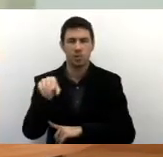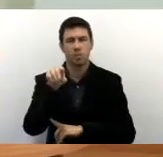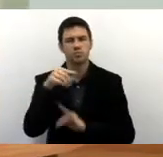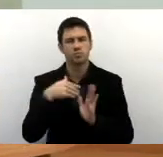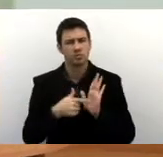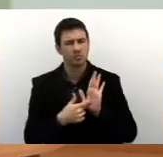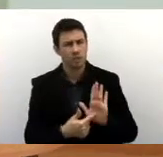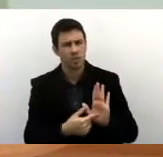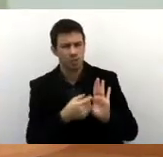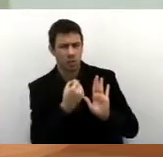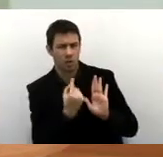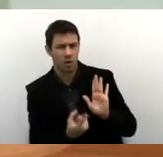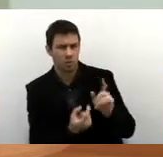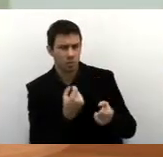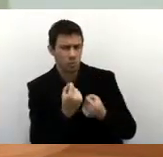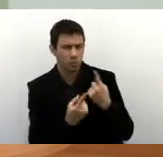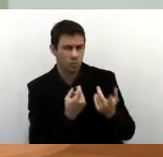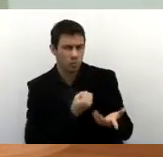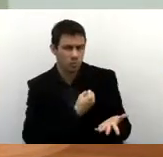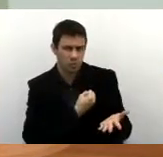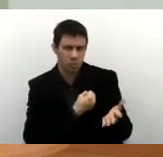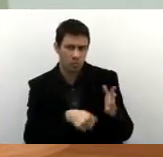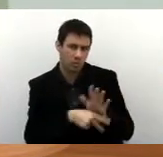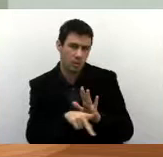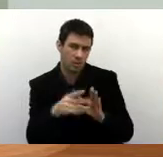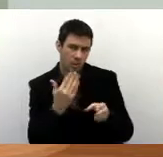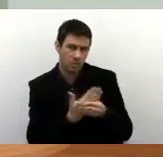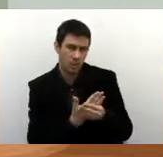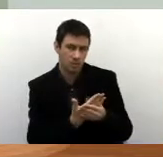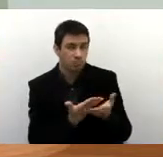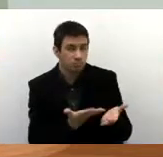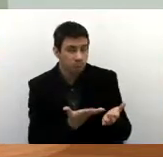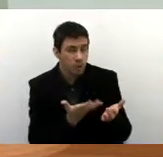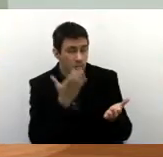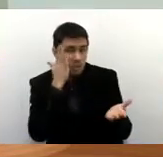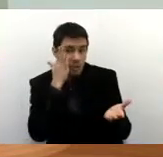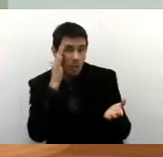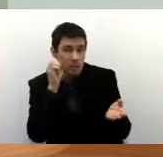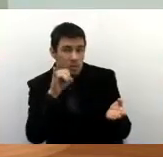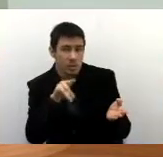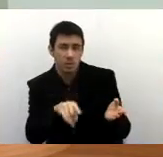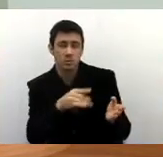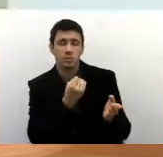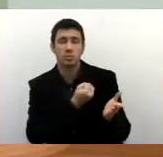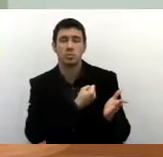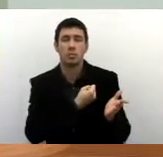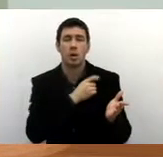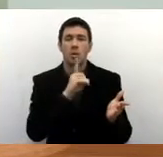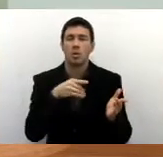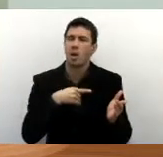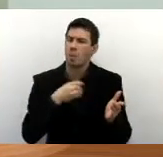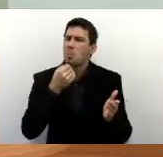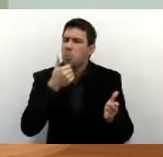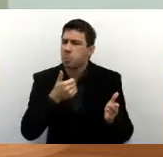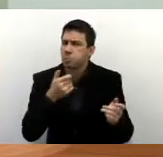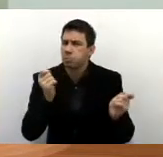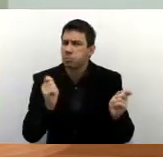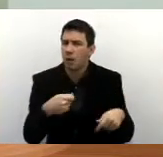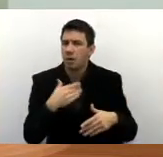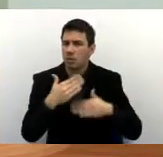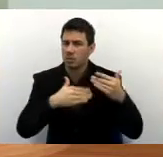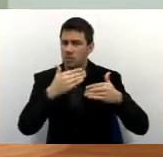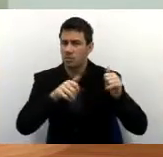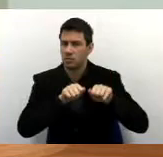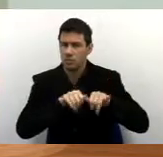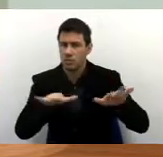alguns números em relação à sua pasta. Eu queria saber se esses números hoje, ele é suficiente para você desenvolver